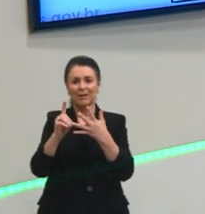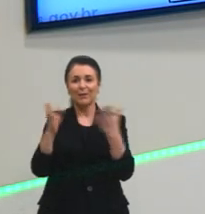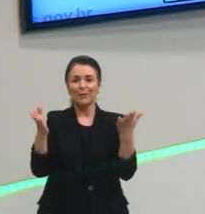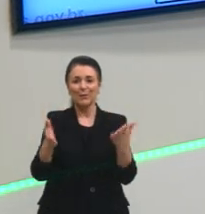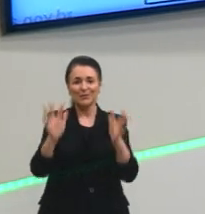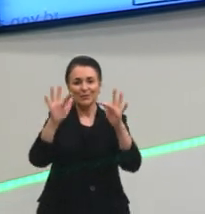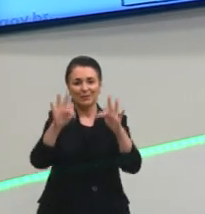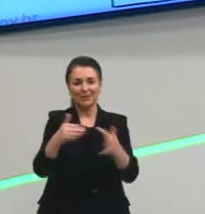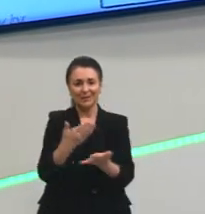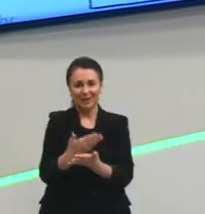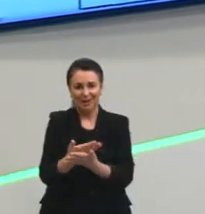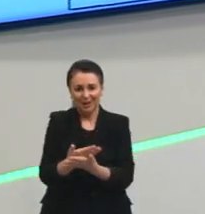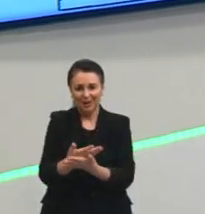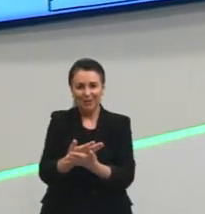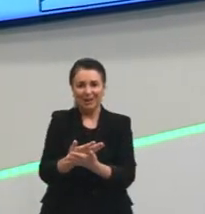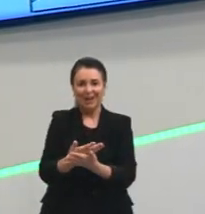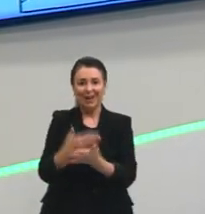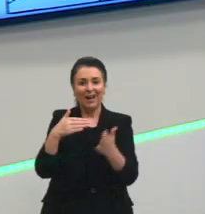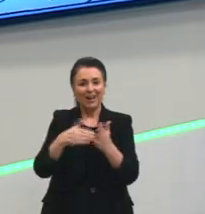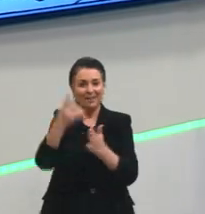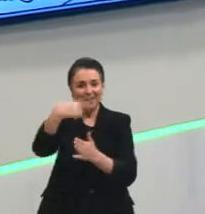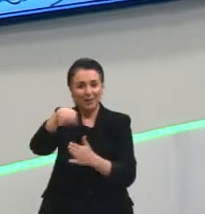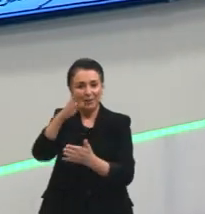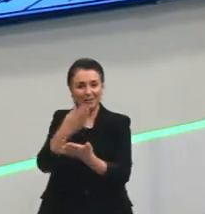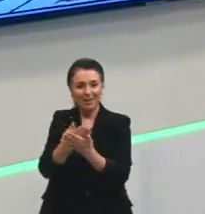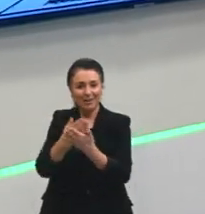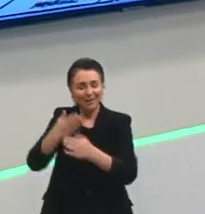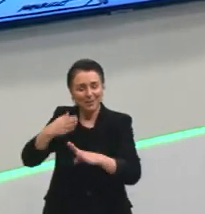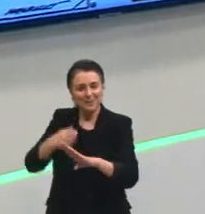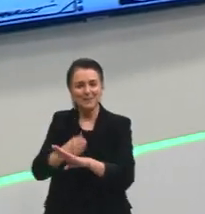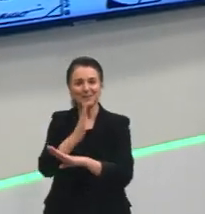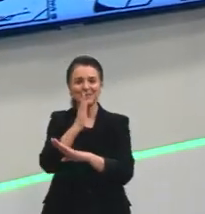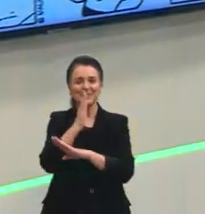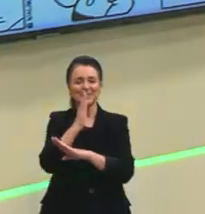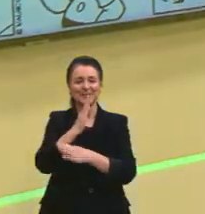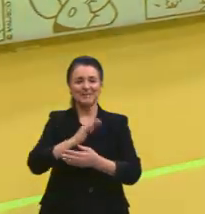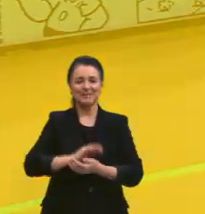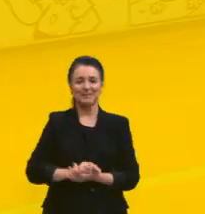encerra por aqui. Espero vocês na próxima aula e partiu passar. Tchau.